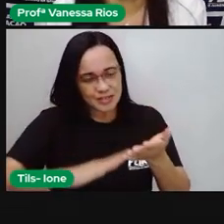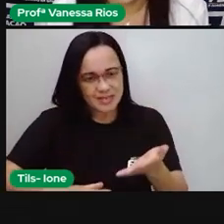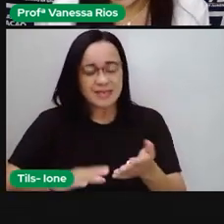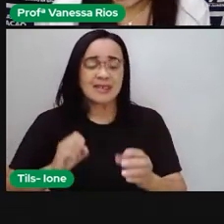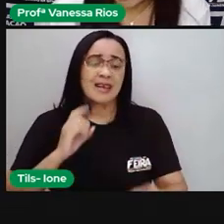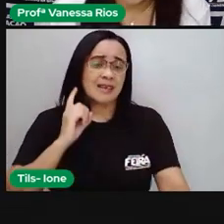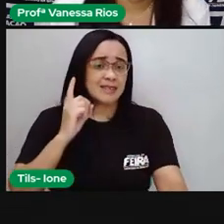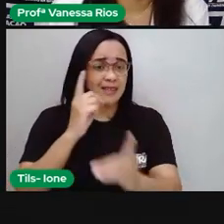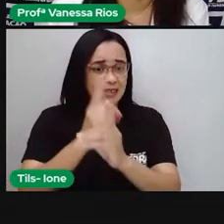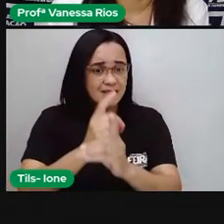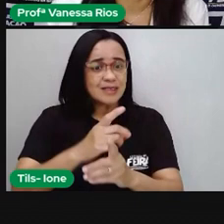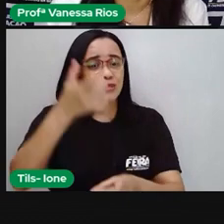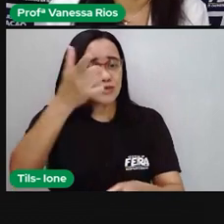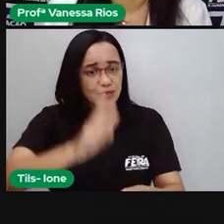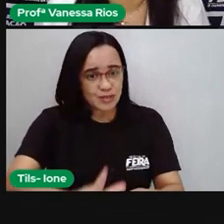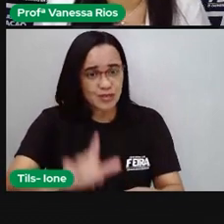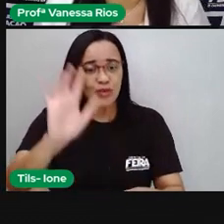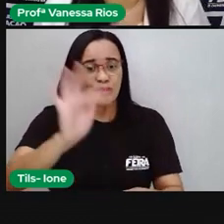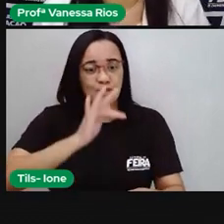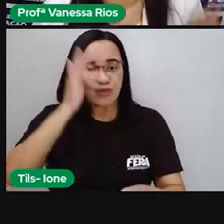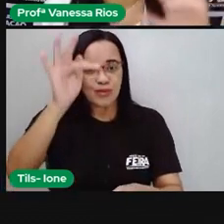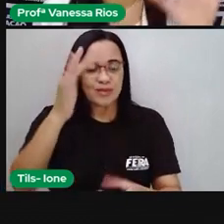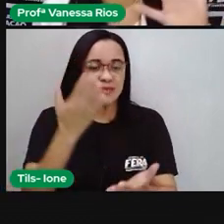encontra num próximo momento, turma.